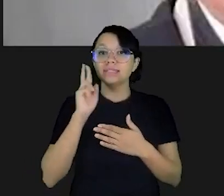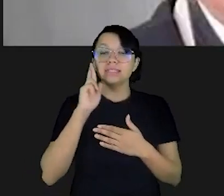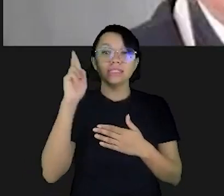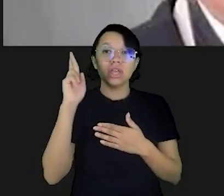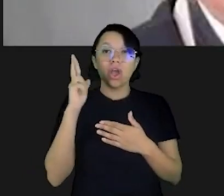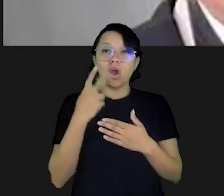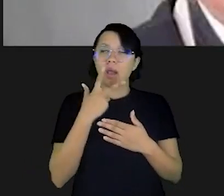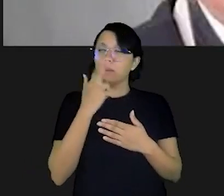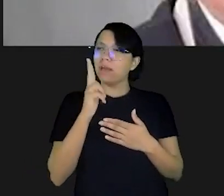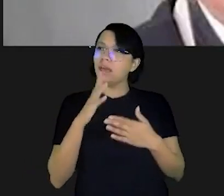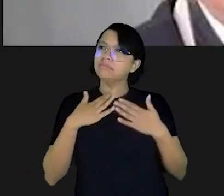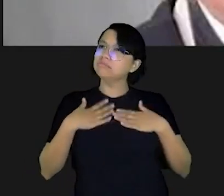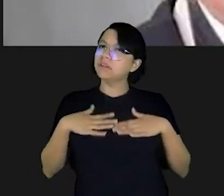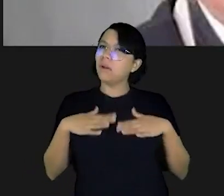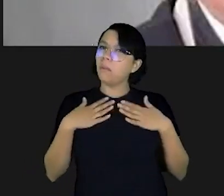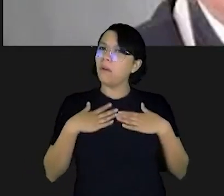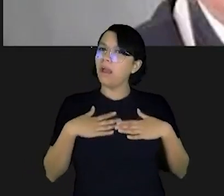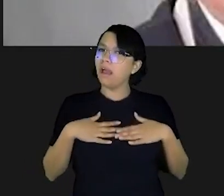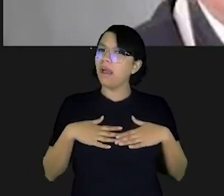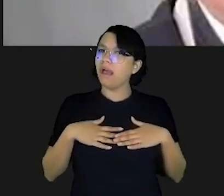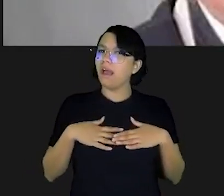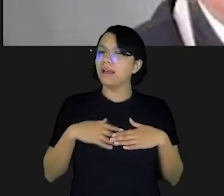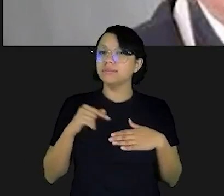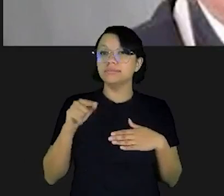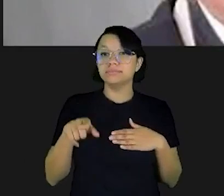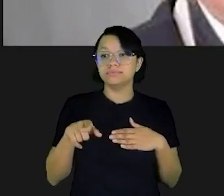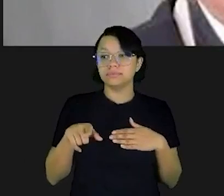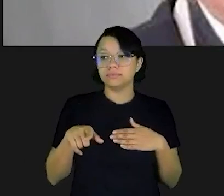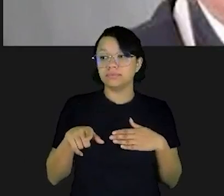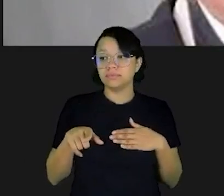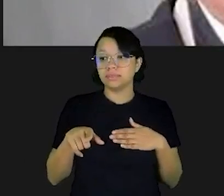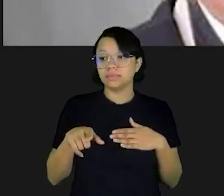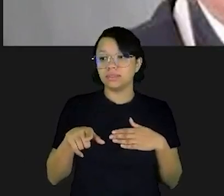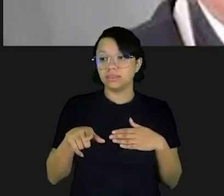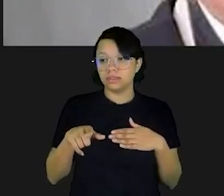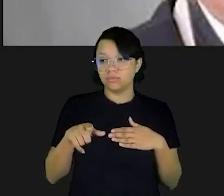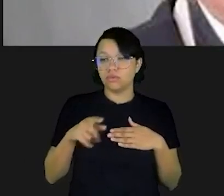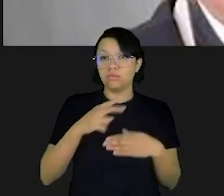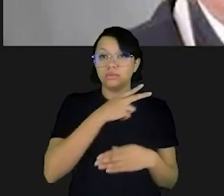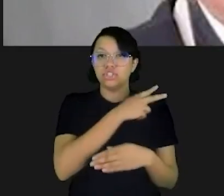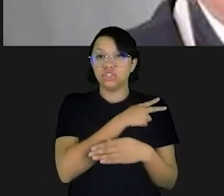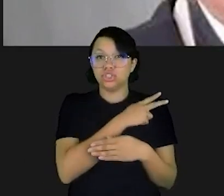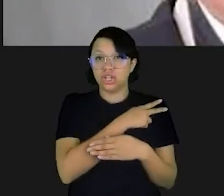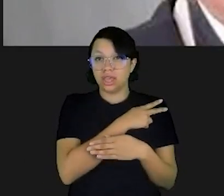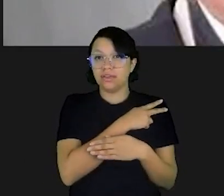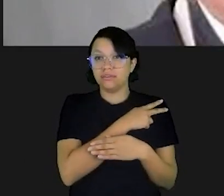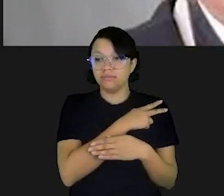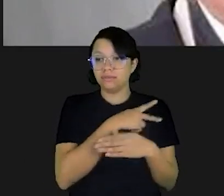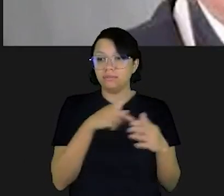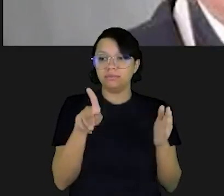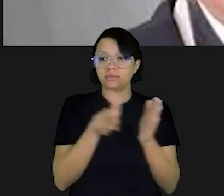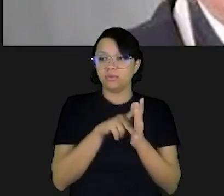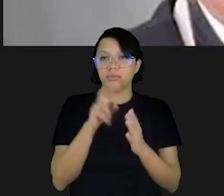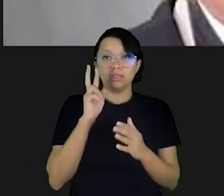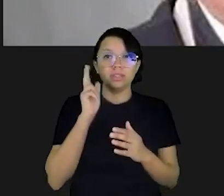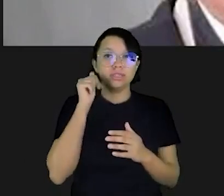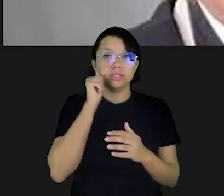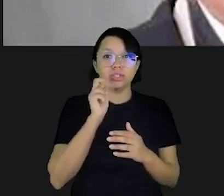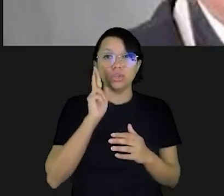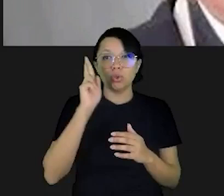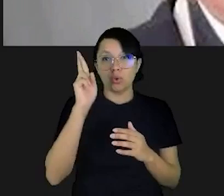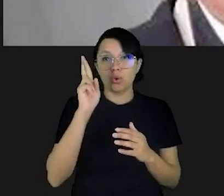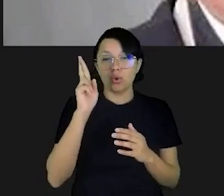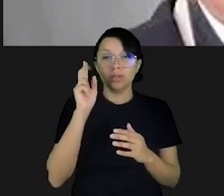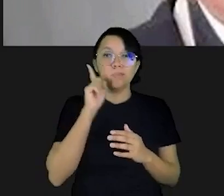aparência assim, pacata, discreta, ela foi uma guru, especialmente das senhoras americanas nos anos